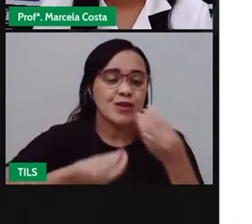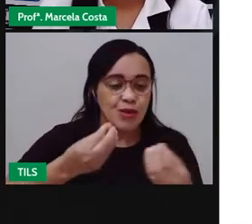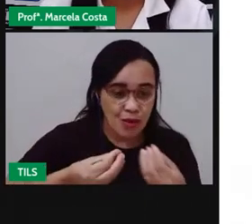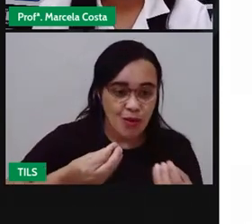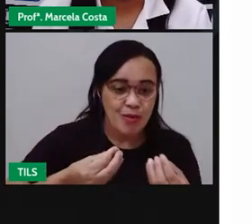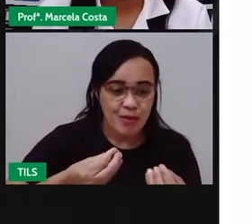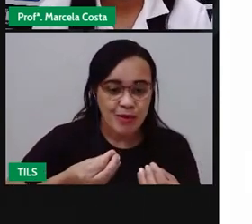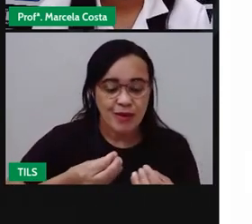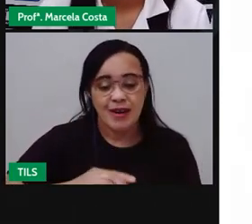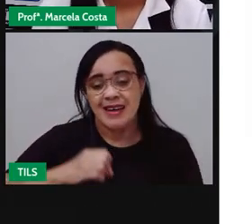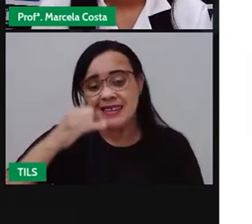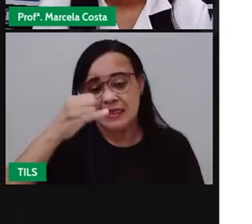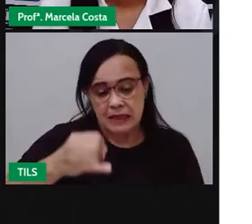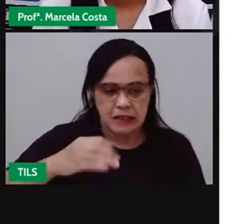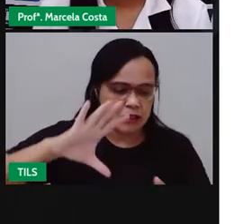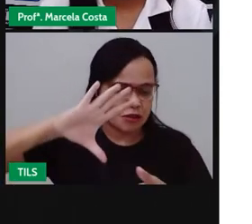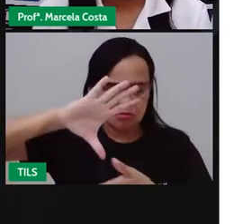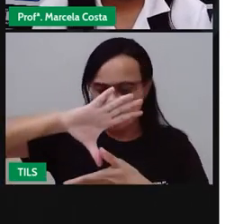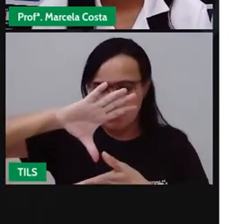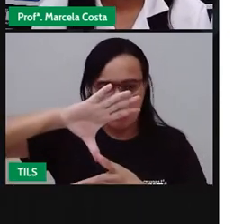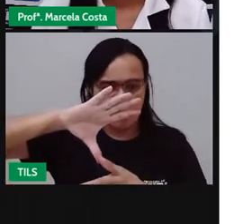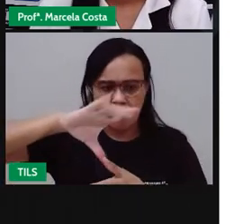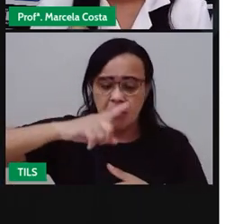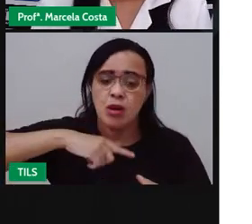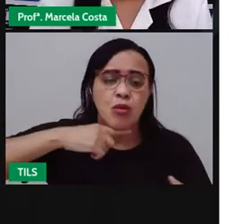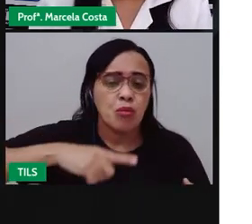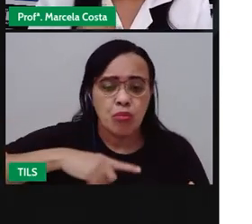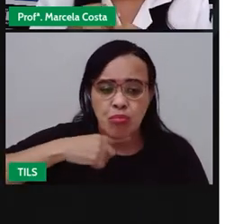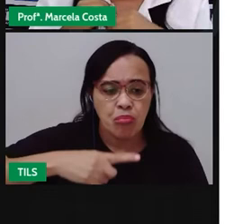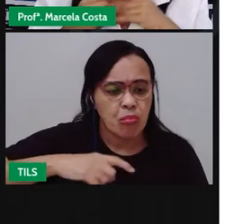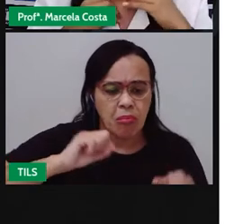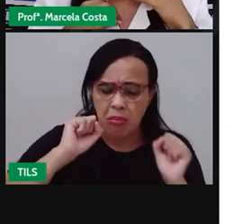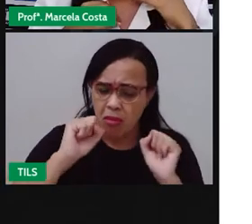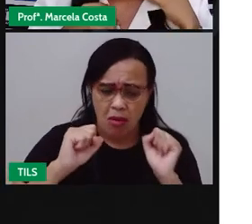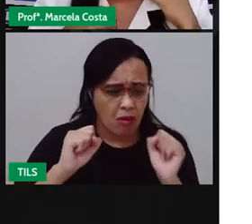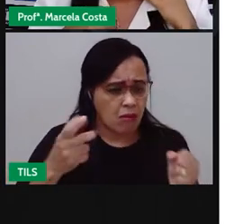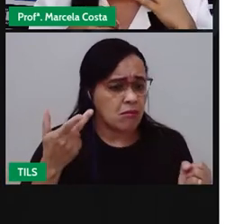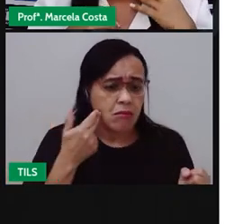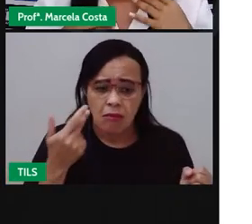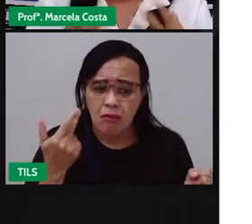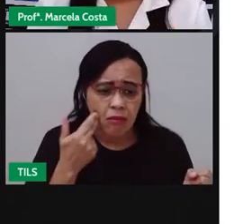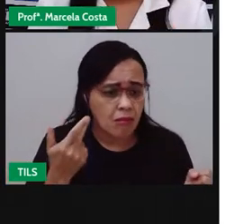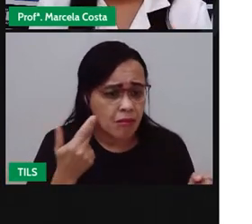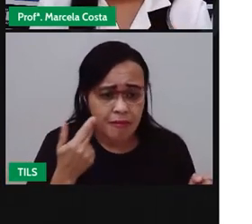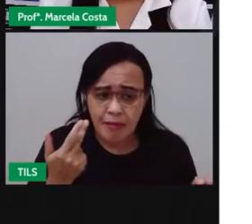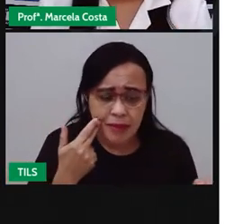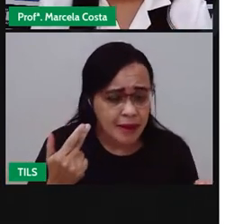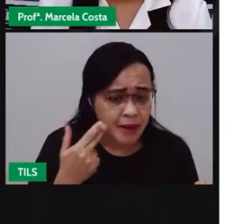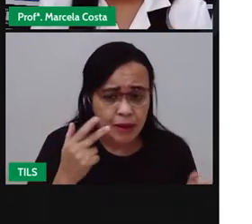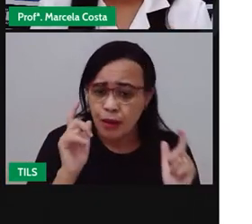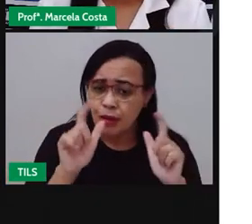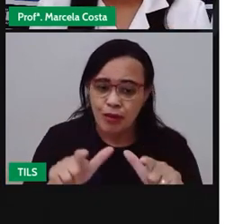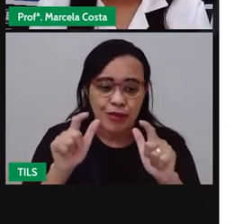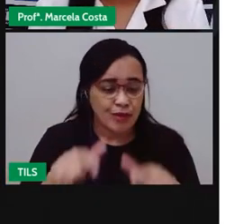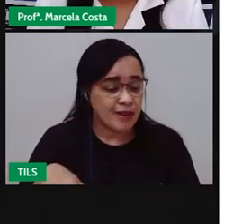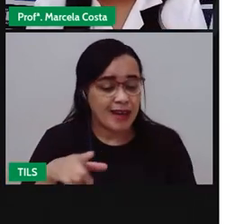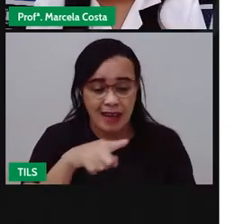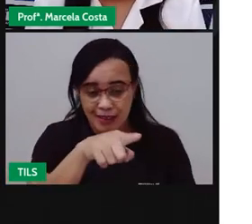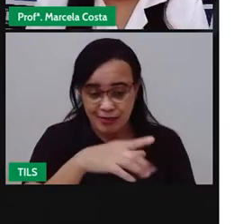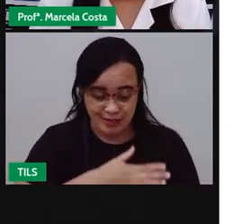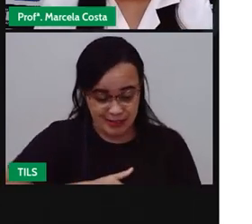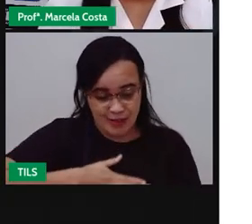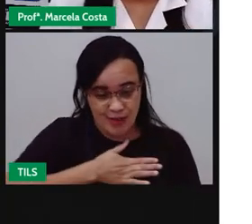desenhar ali a planta baixa, não tem problema, desenhe um lugar que você goste aqui na